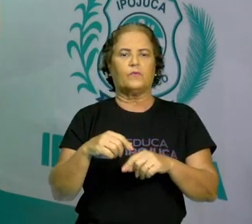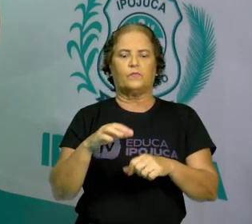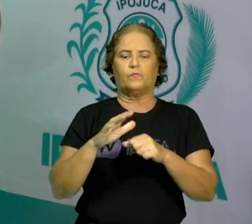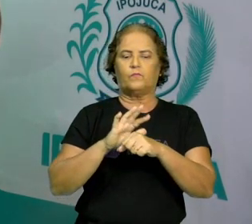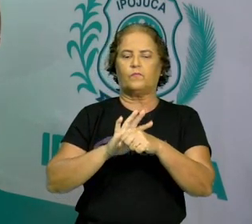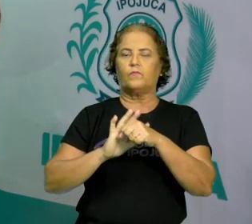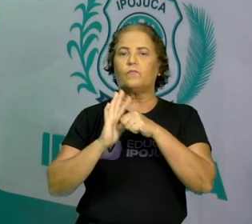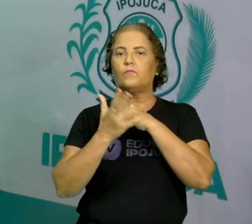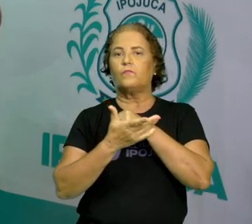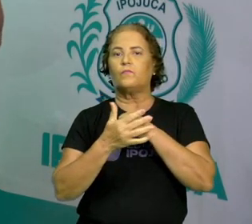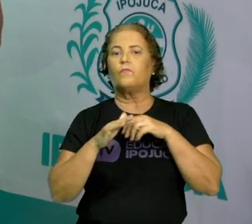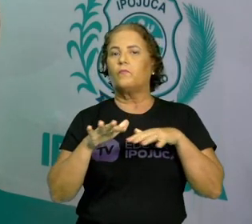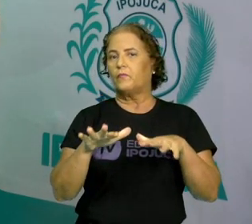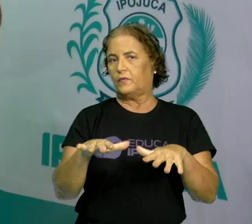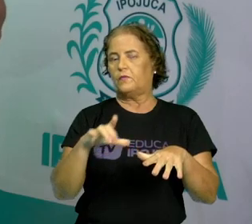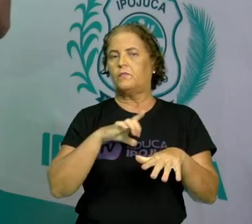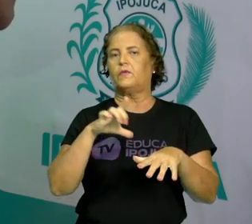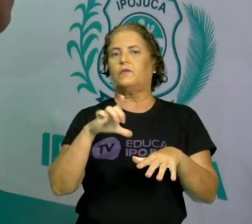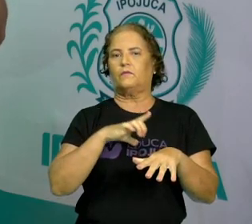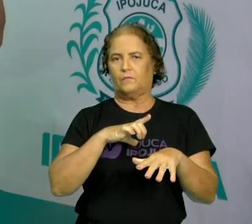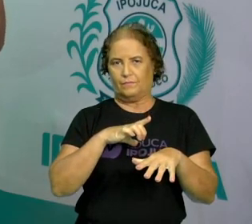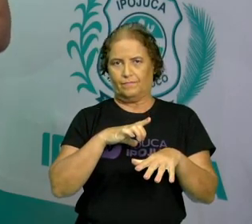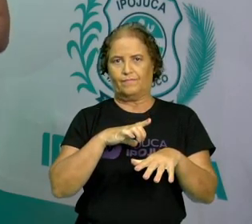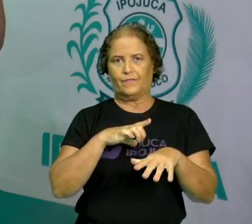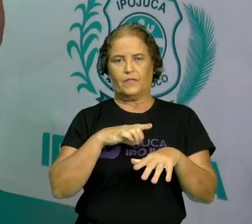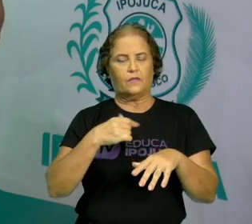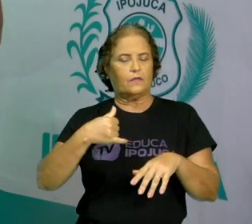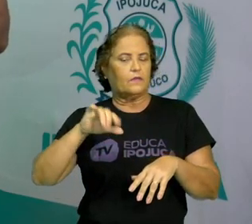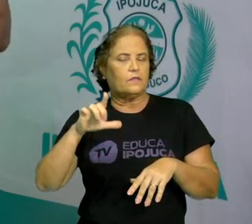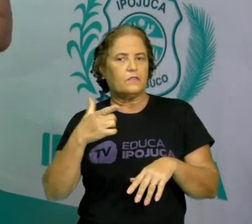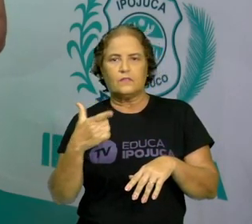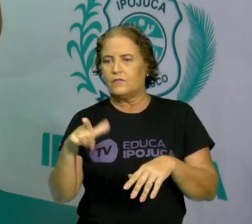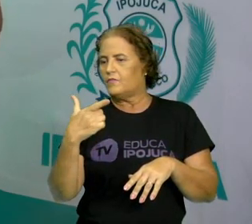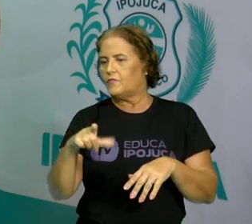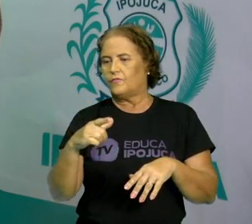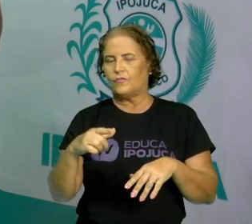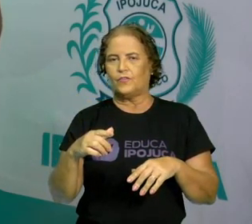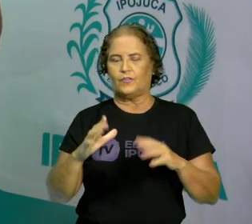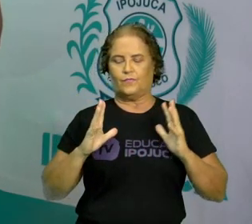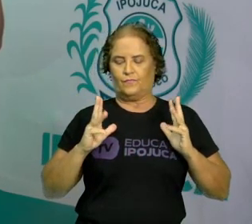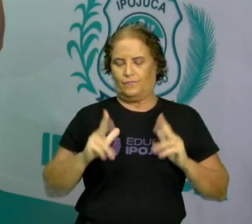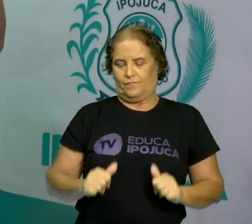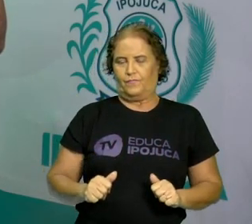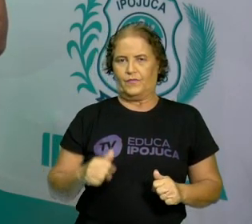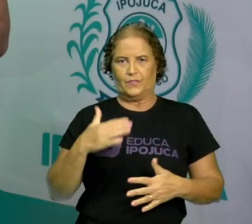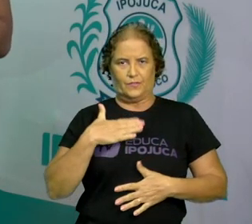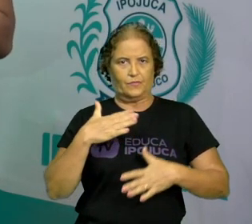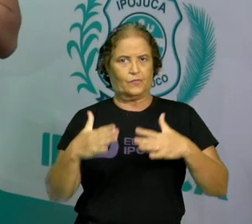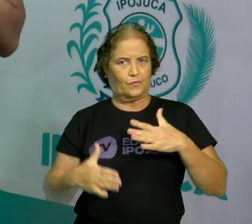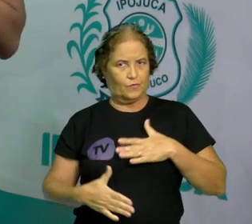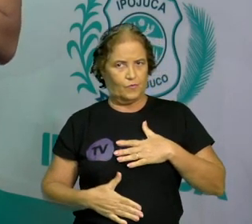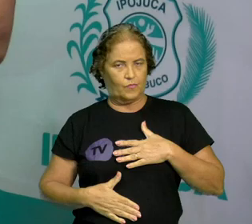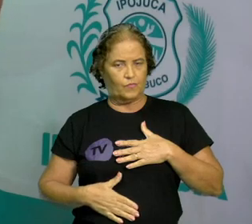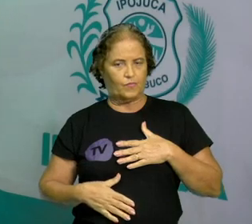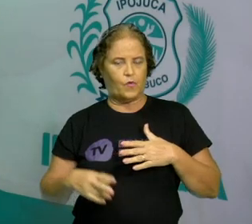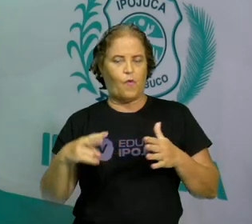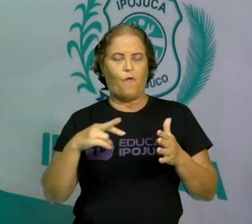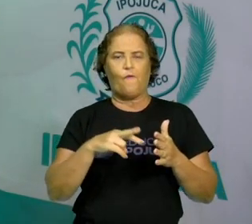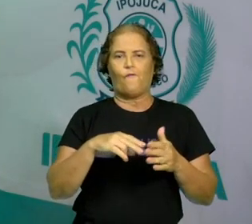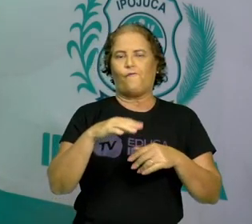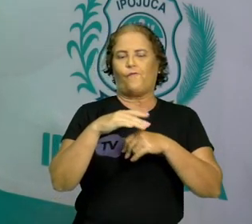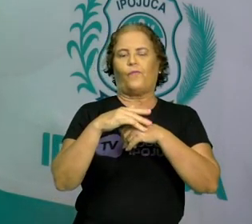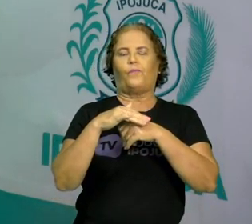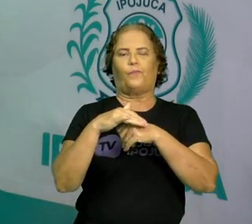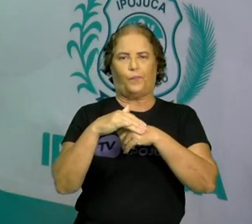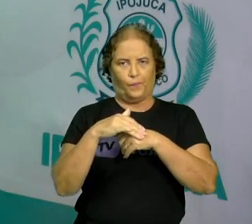está. Caso contrário, se a gente não tiver higiene, vai se contaminar com o vírus. E aí a gente